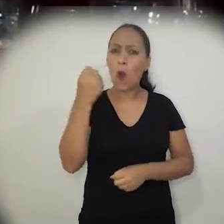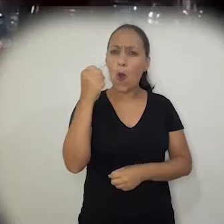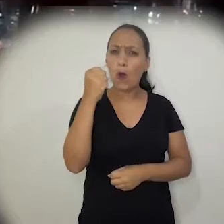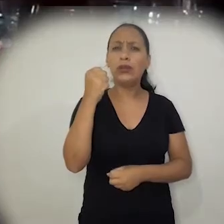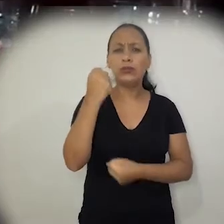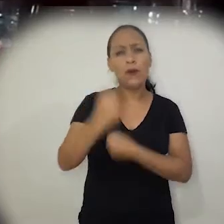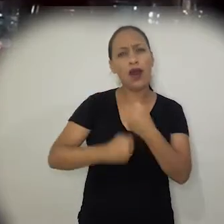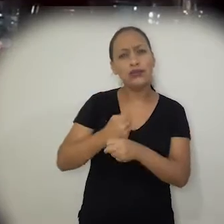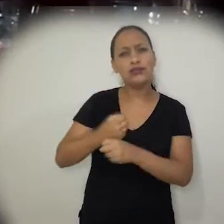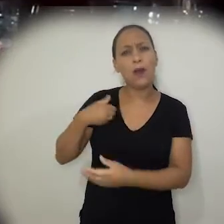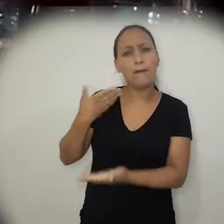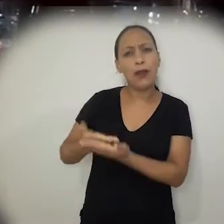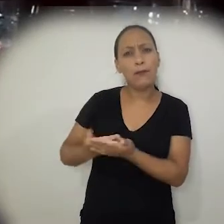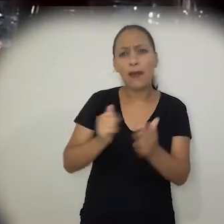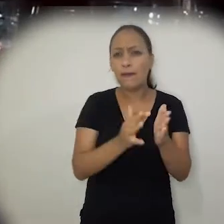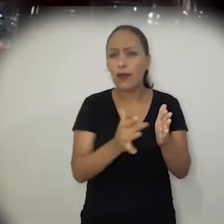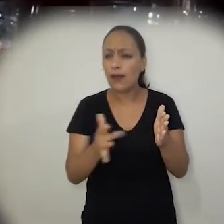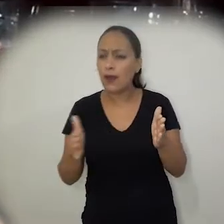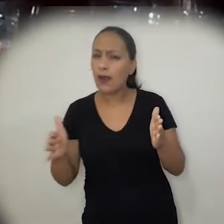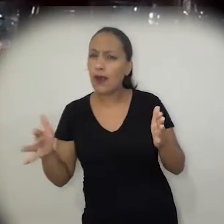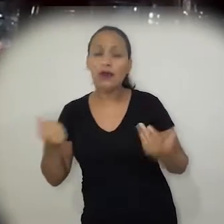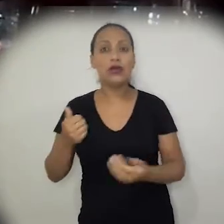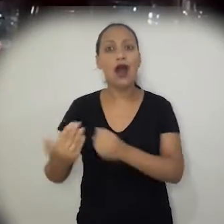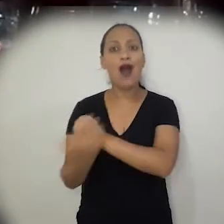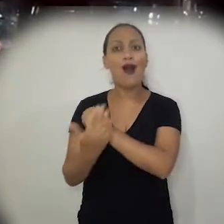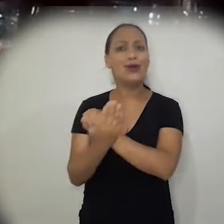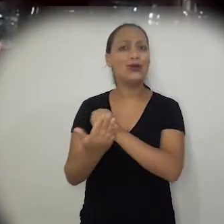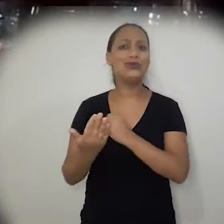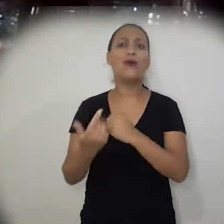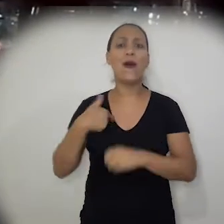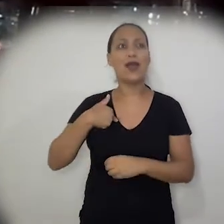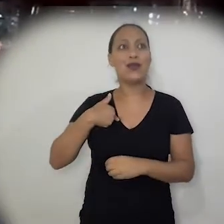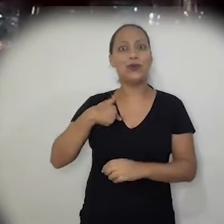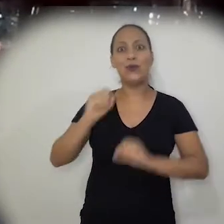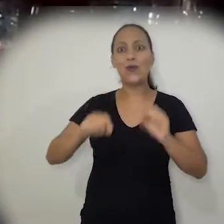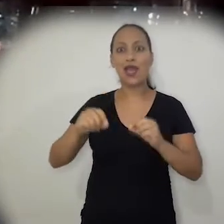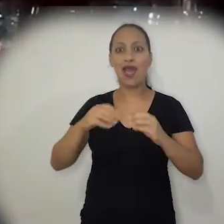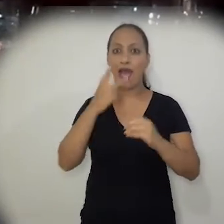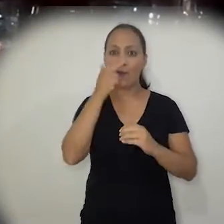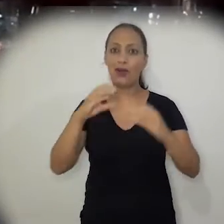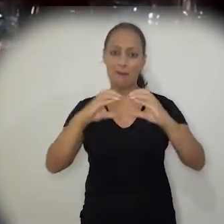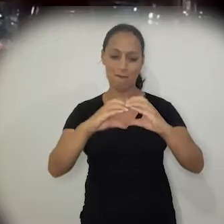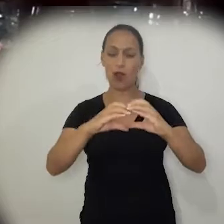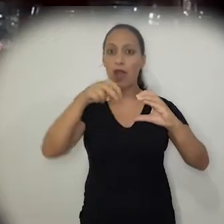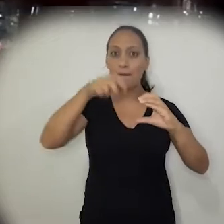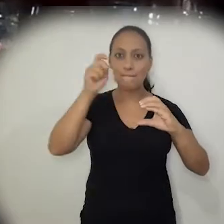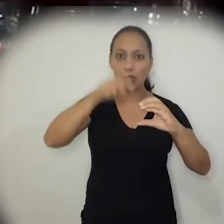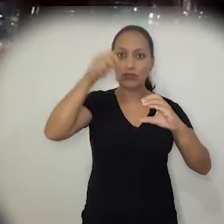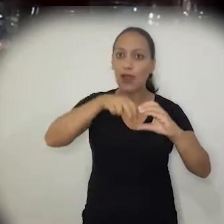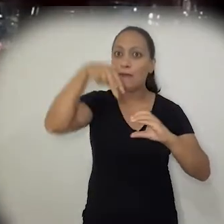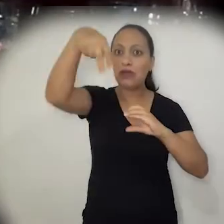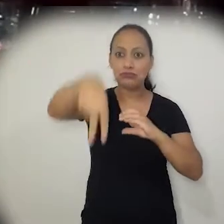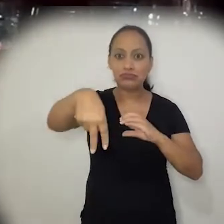ajudou muito nesse sentido. Me ajudou muito a estourar essa bolha e impactou de forma